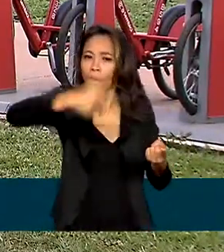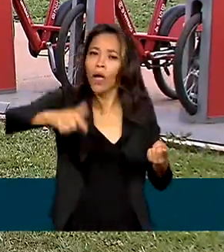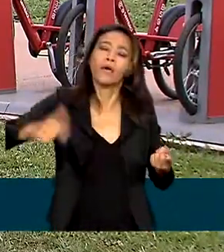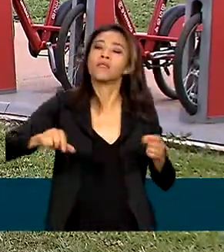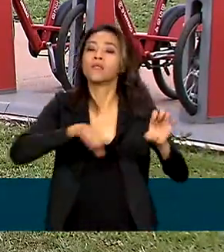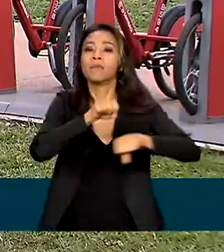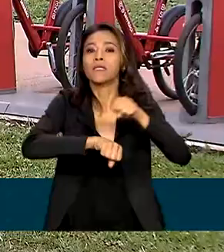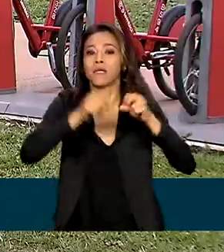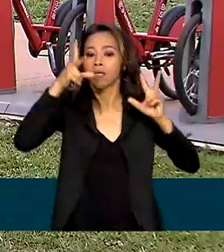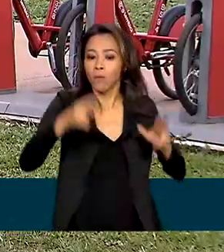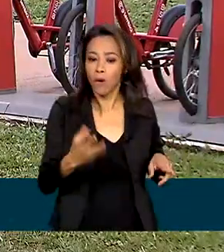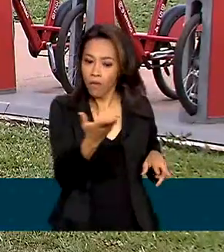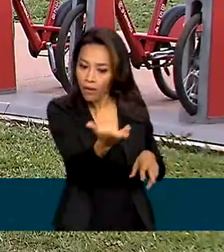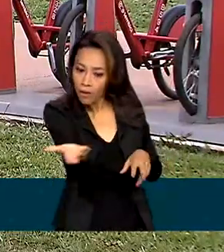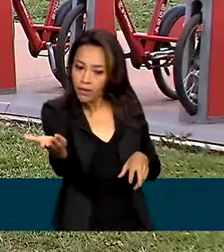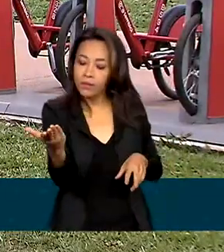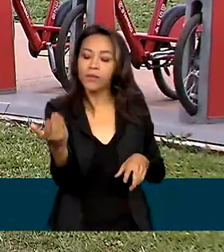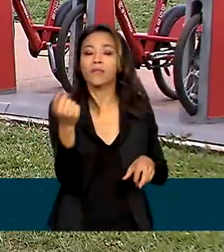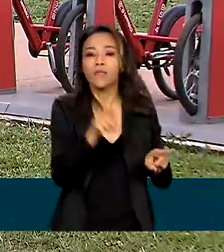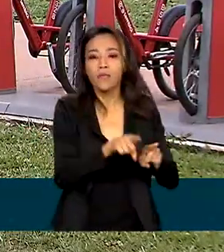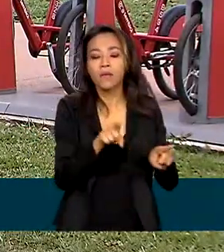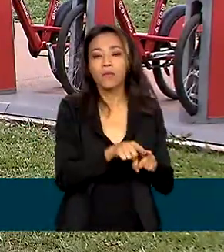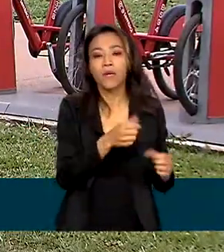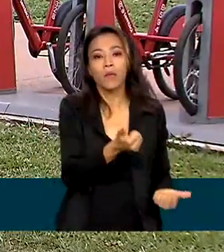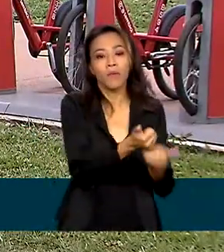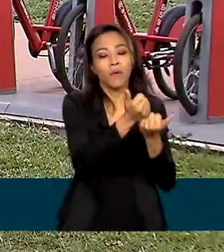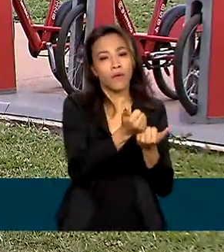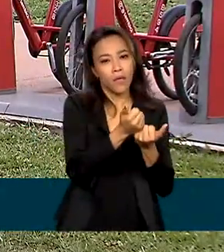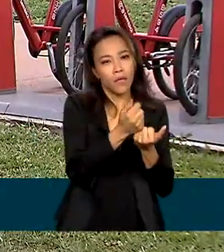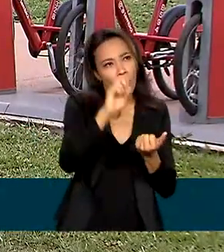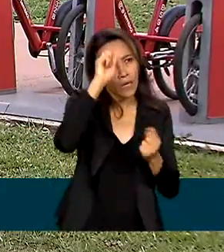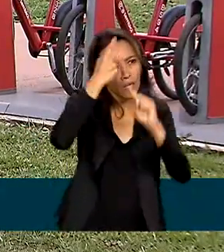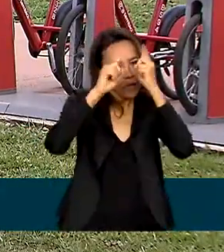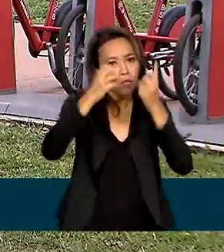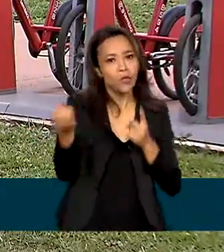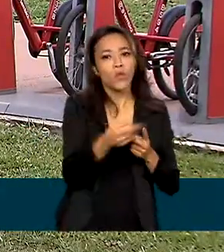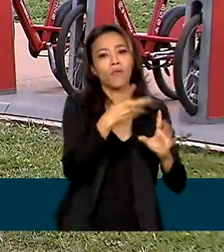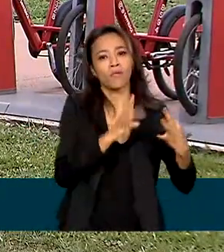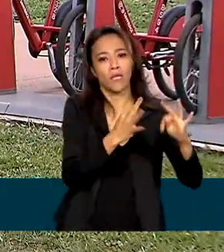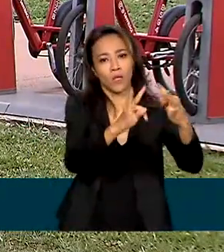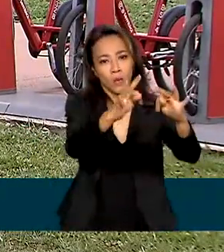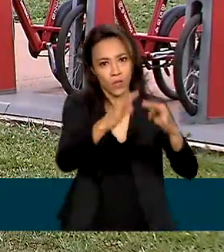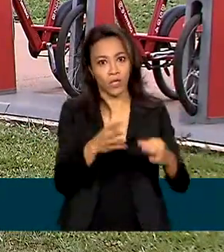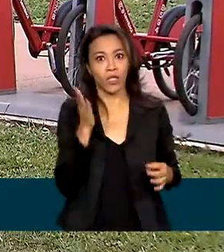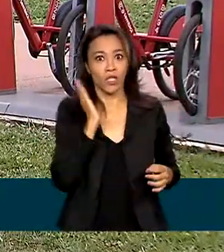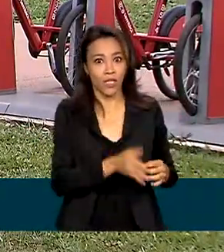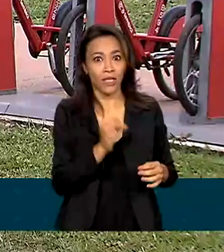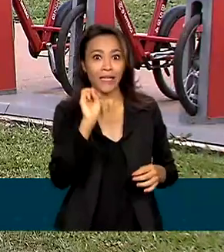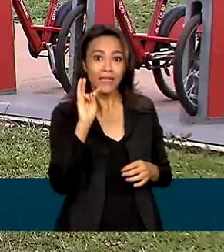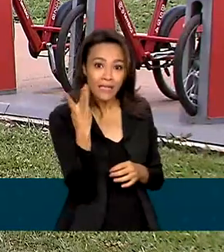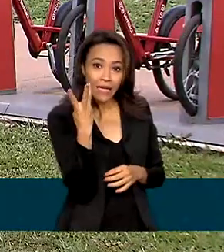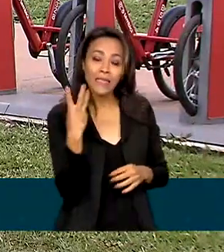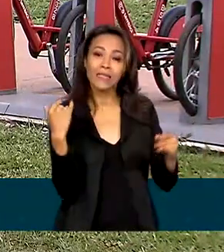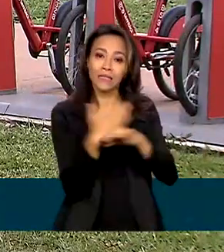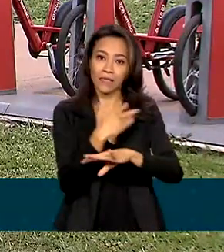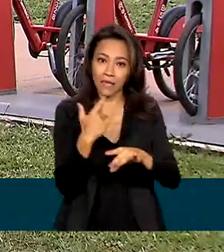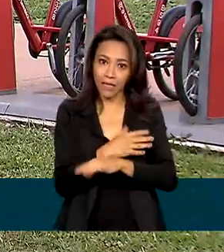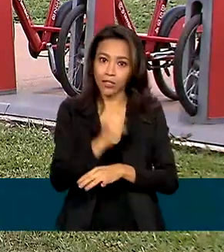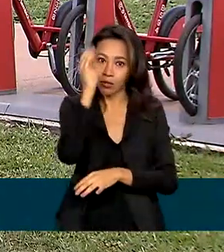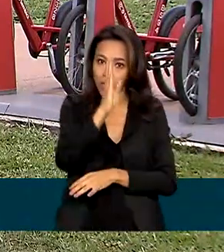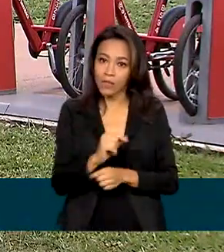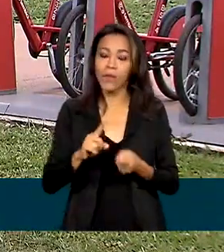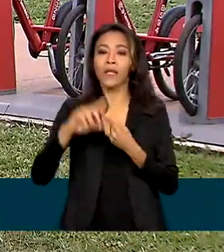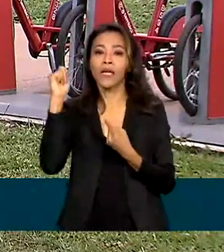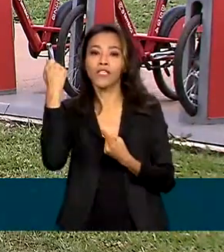essas e no desenvolvimento de novas tecnologias. A empresa já está em 13 cidades do país e também na Argentina,